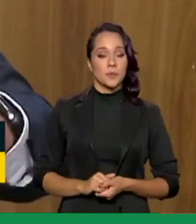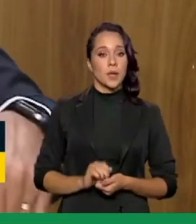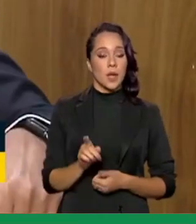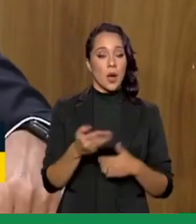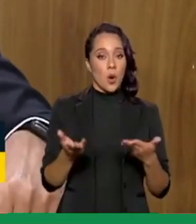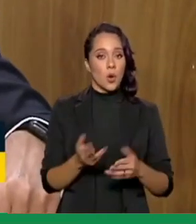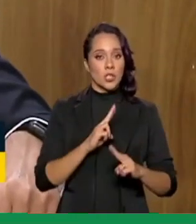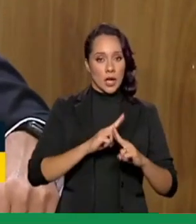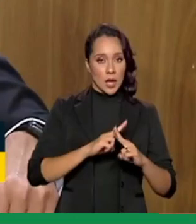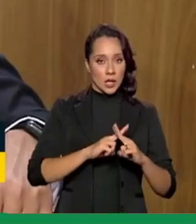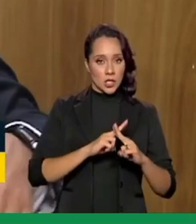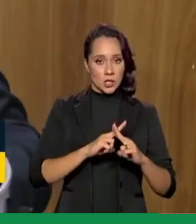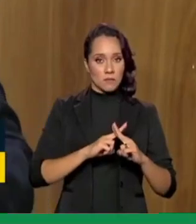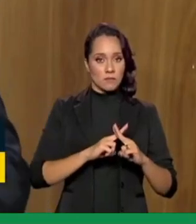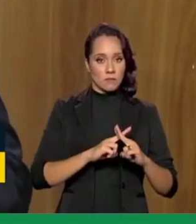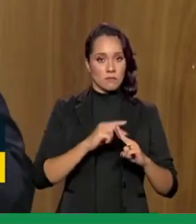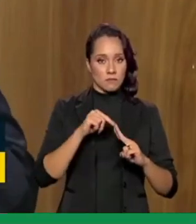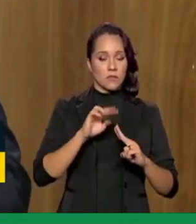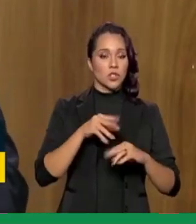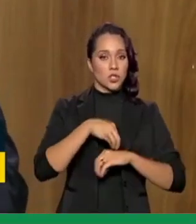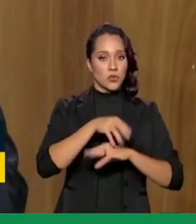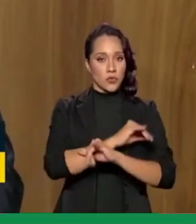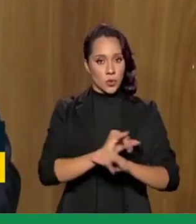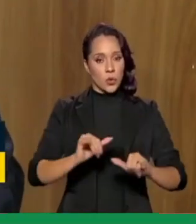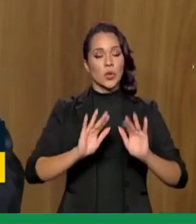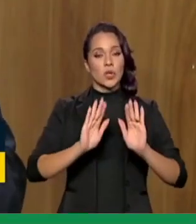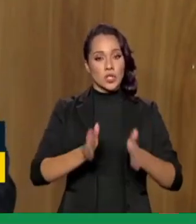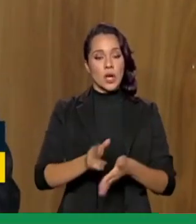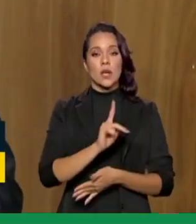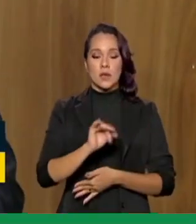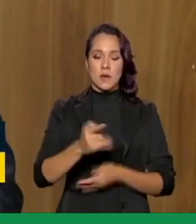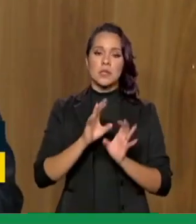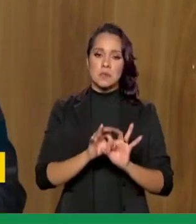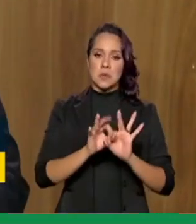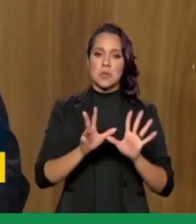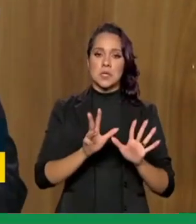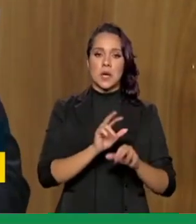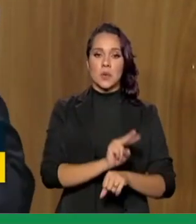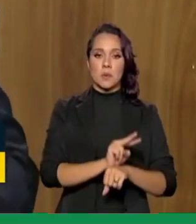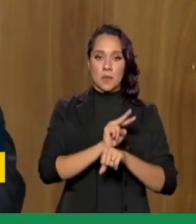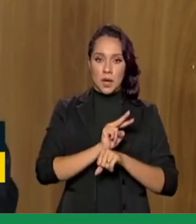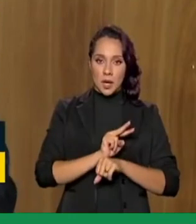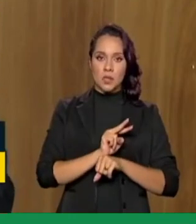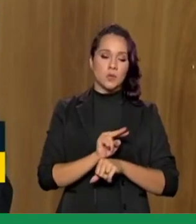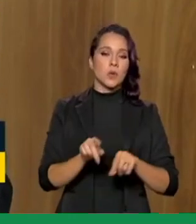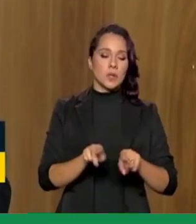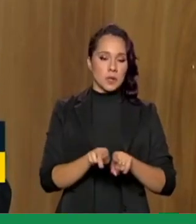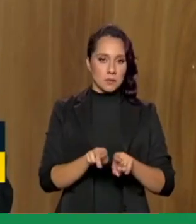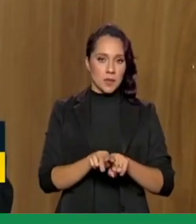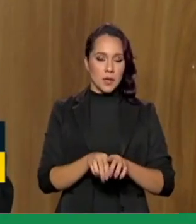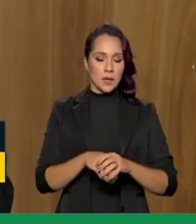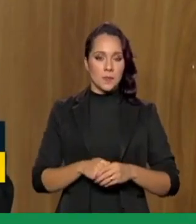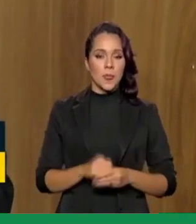elas, hoje, a Caixa Econômica Federal divulgou em nota que vai estar disponibilizando também esse crédito